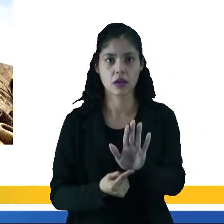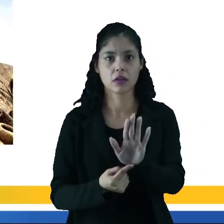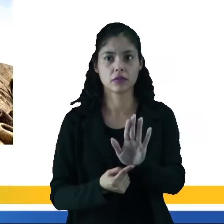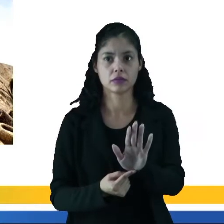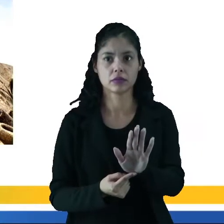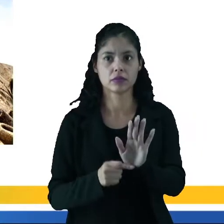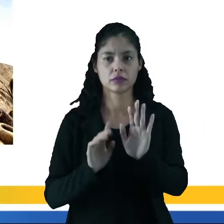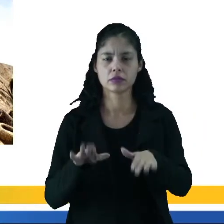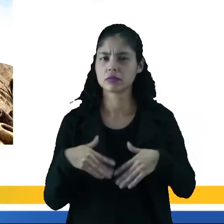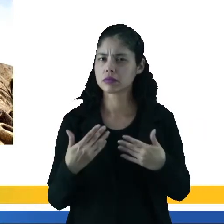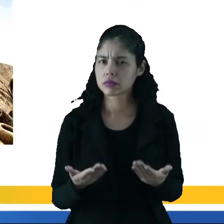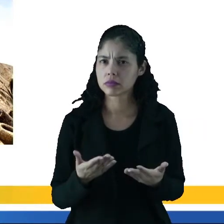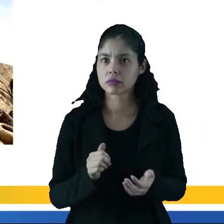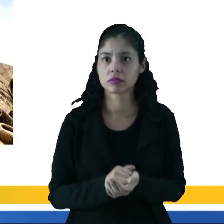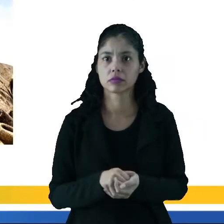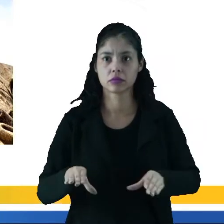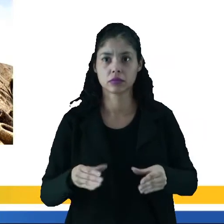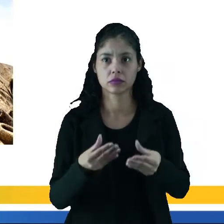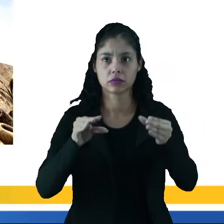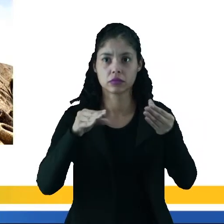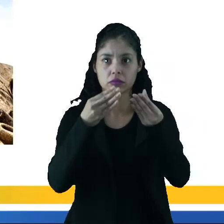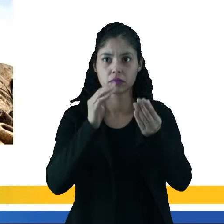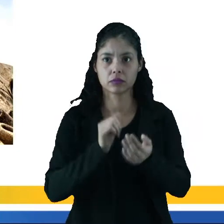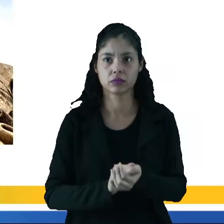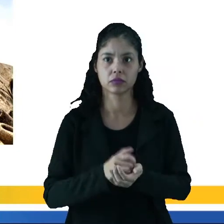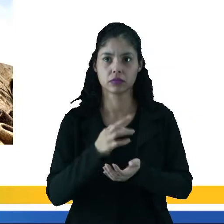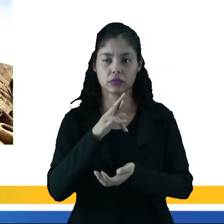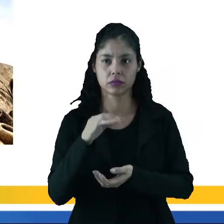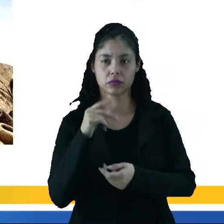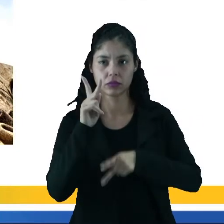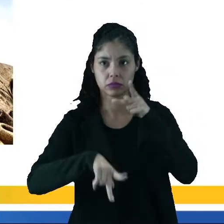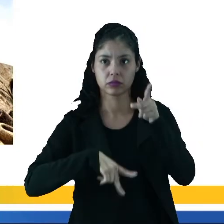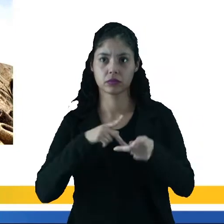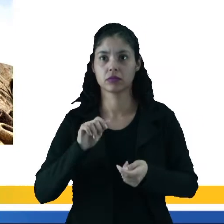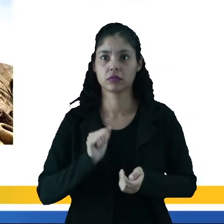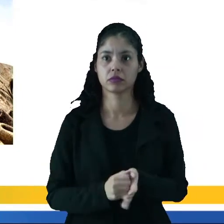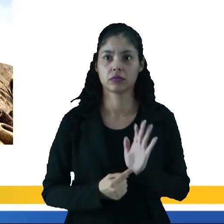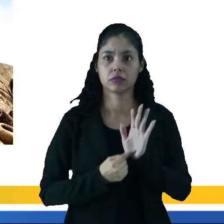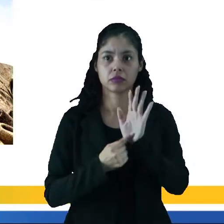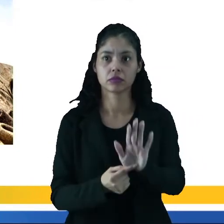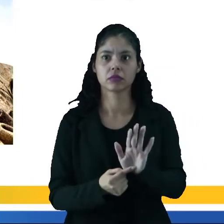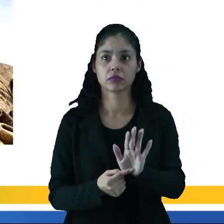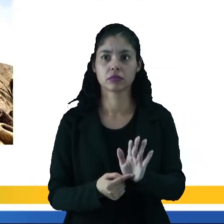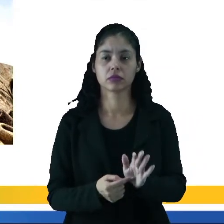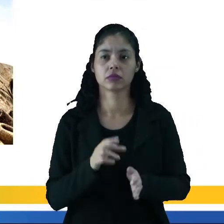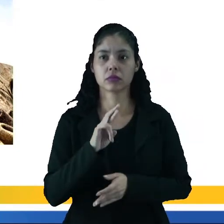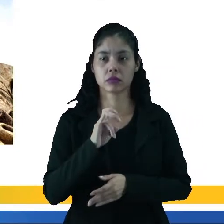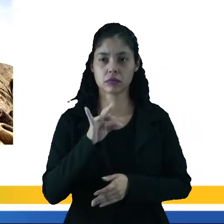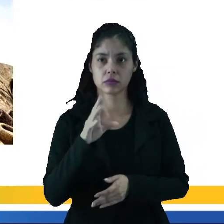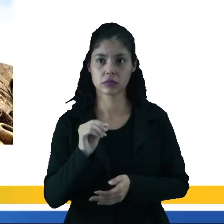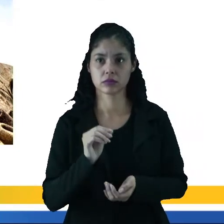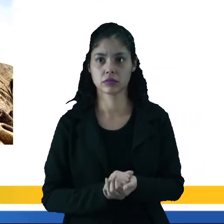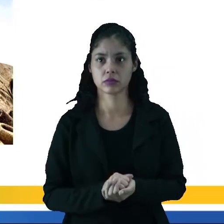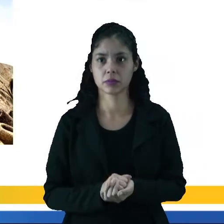obra ao modelar imagens sacras com feições populares, representar com o realismo a